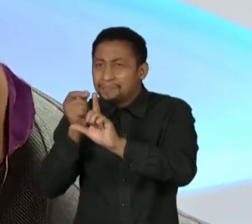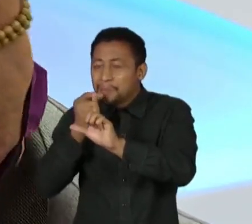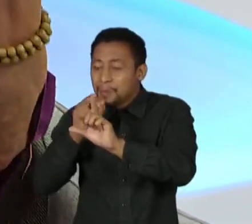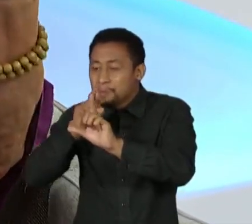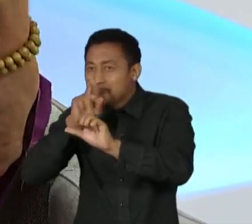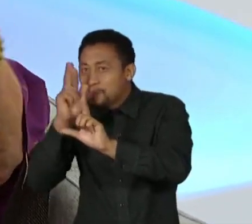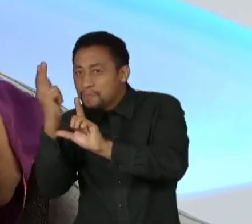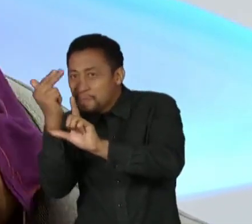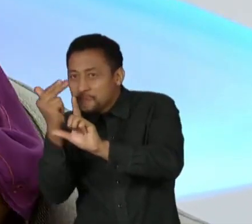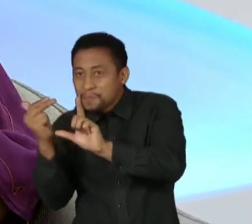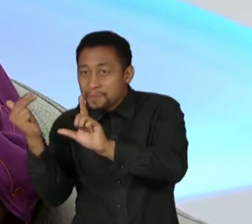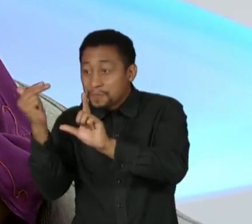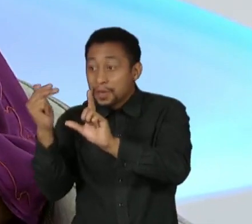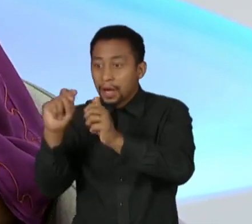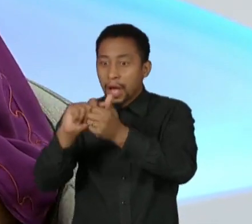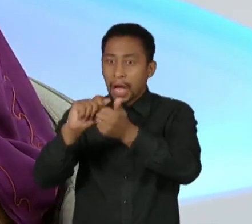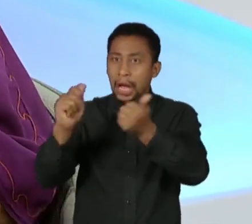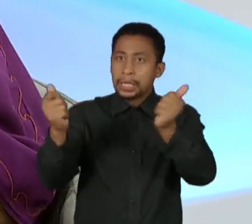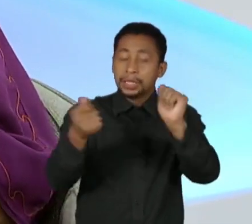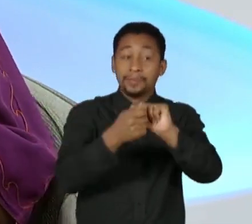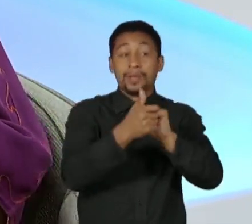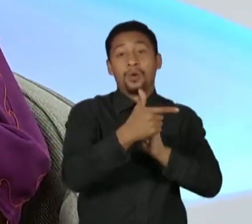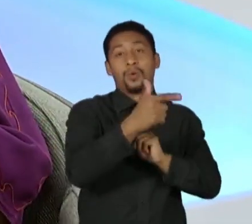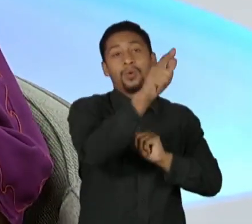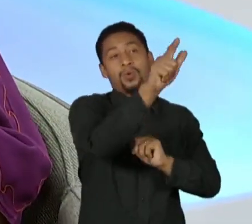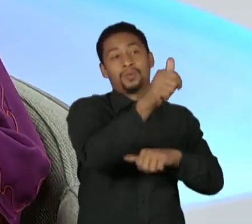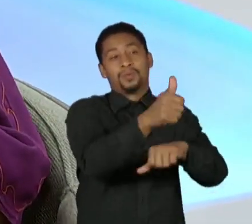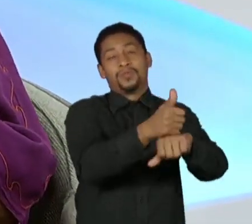mãos, assim. Eles se tornam uma coisa diferente. diferente.